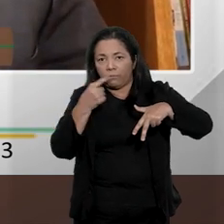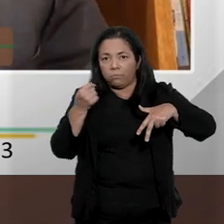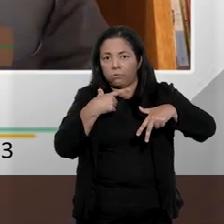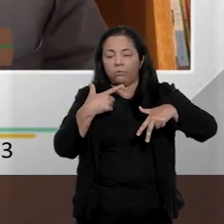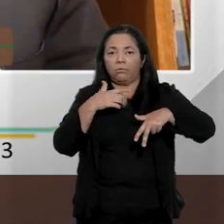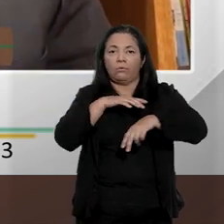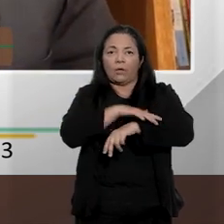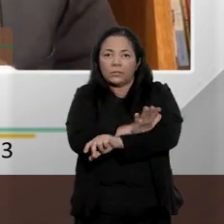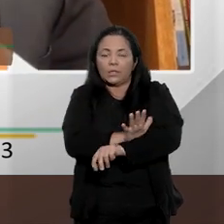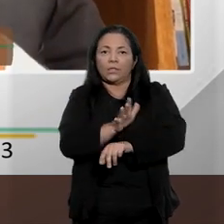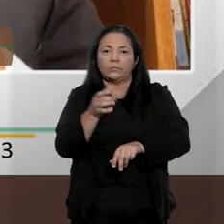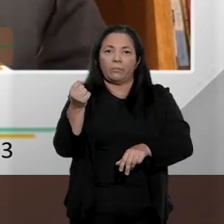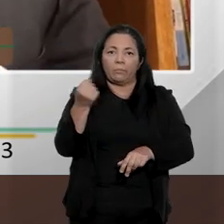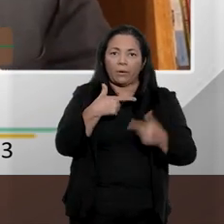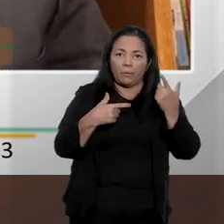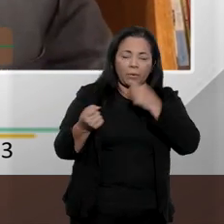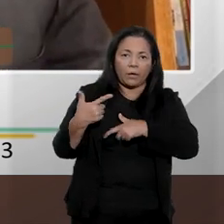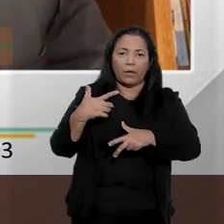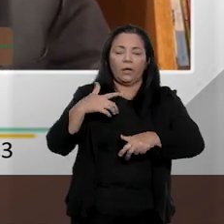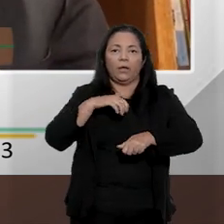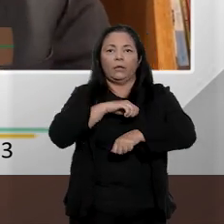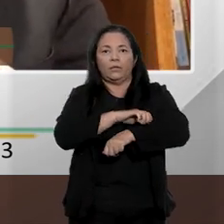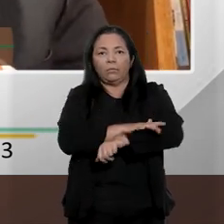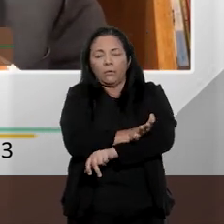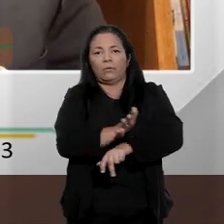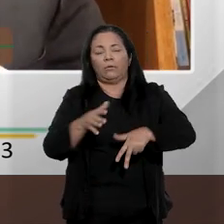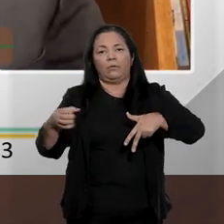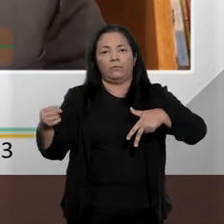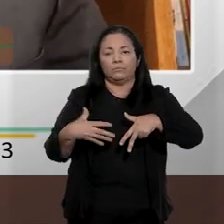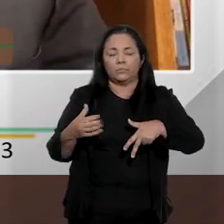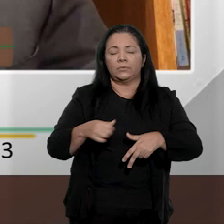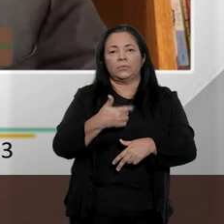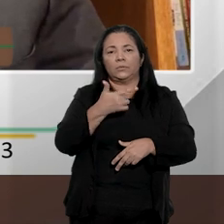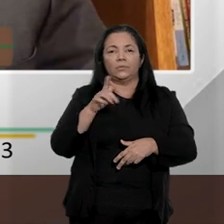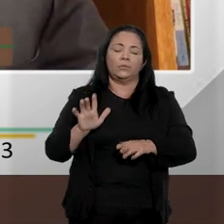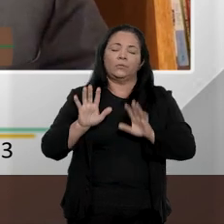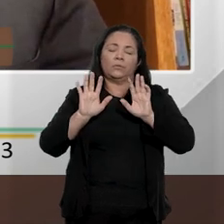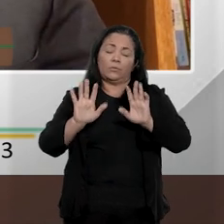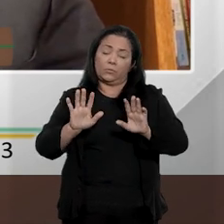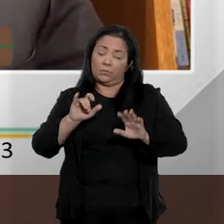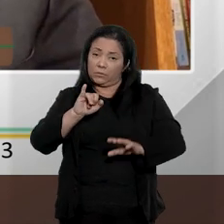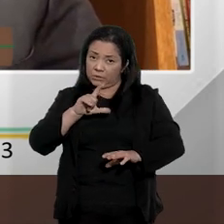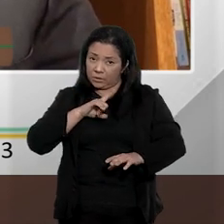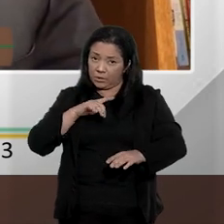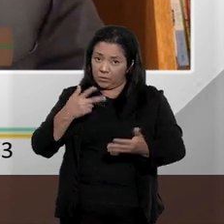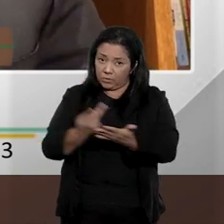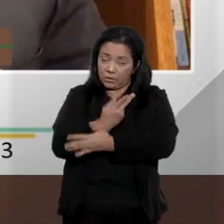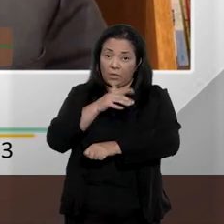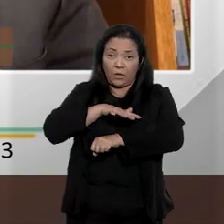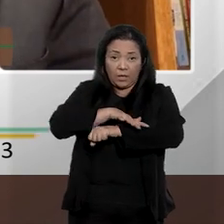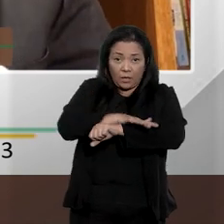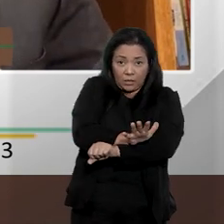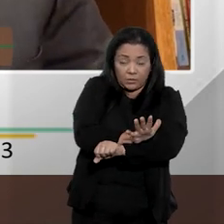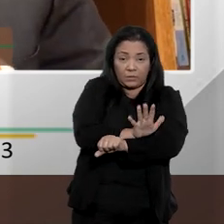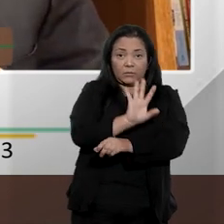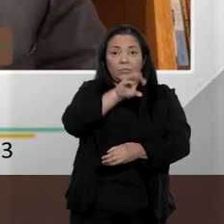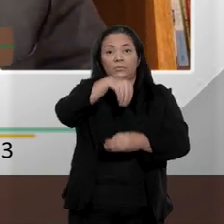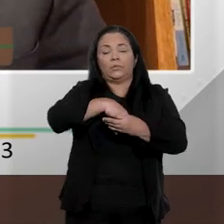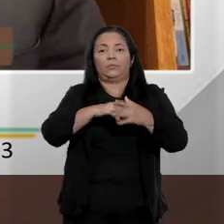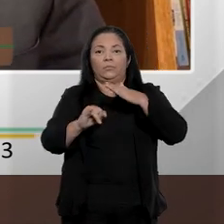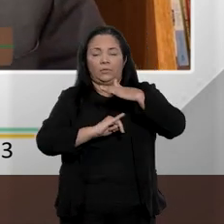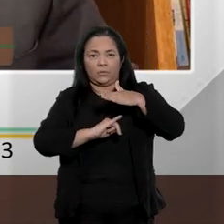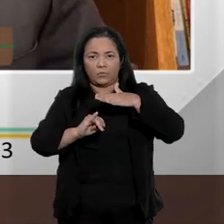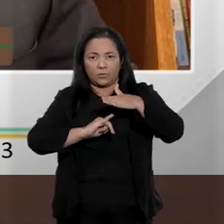institucional. Então, essa violência institucional, que pode ou não se manifestar como um racismo institucional, seria uma